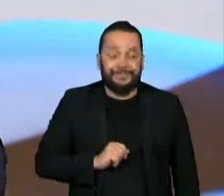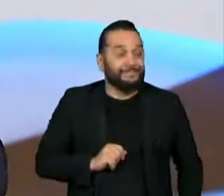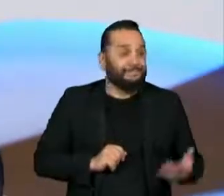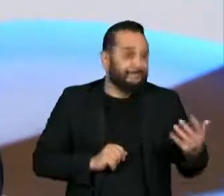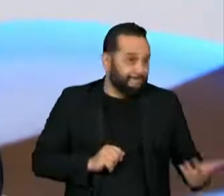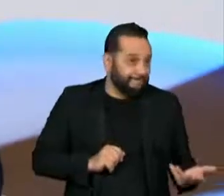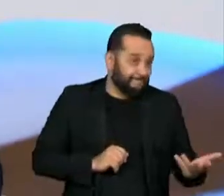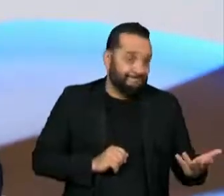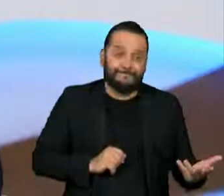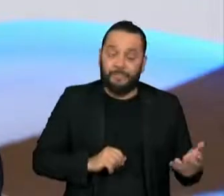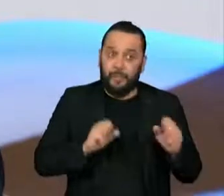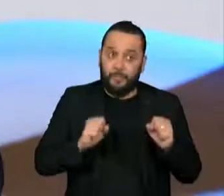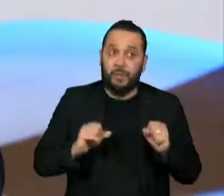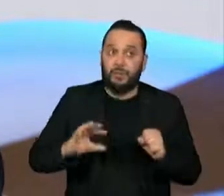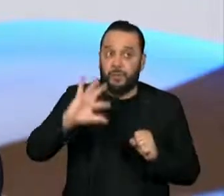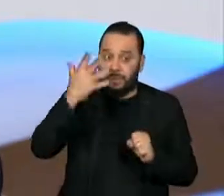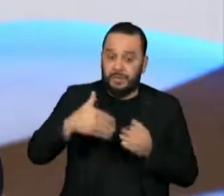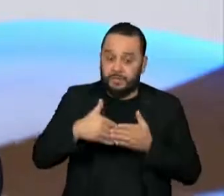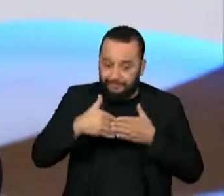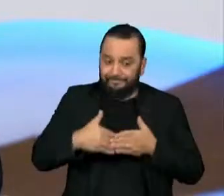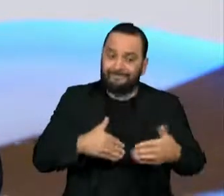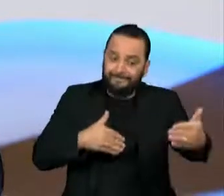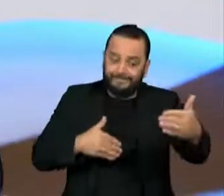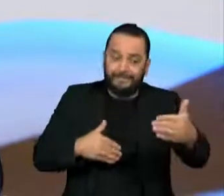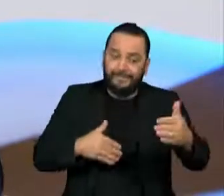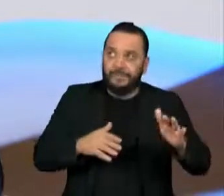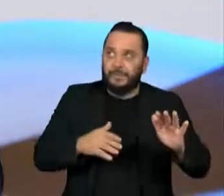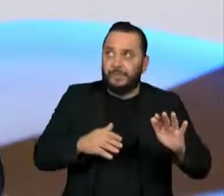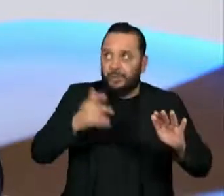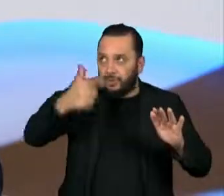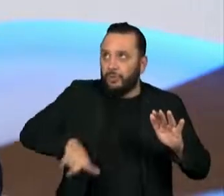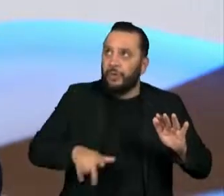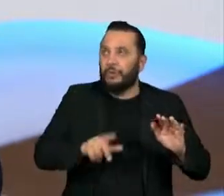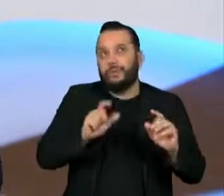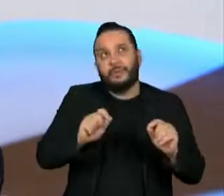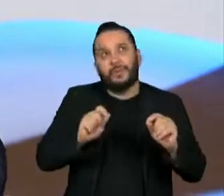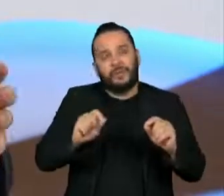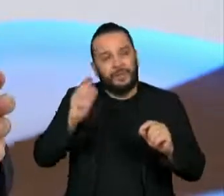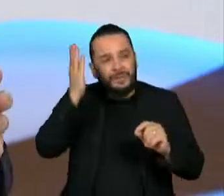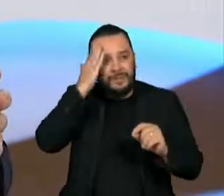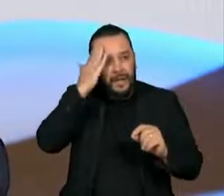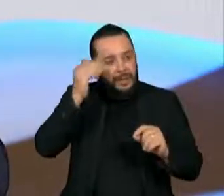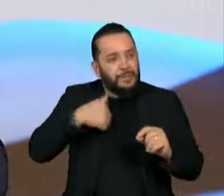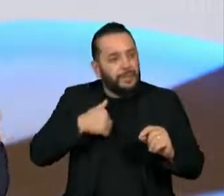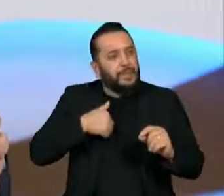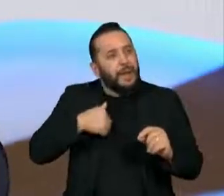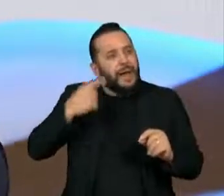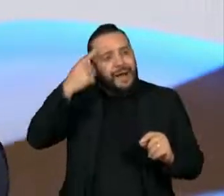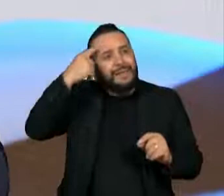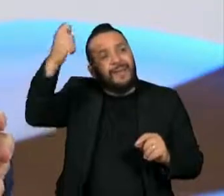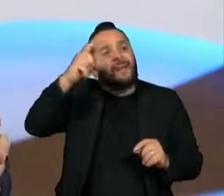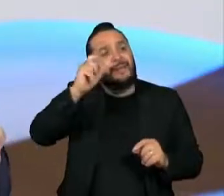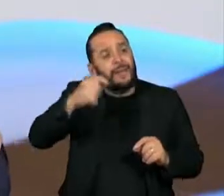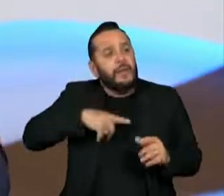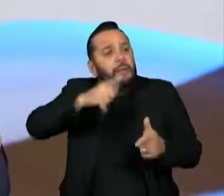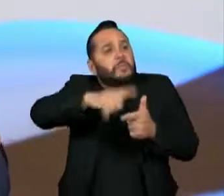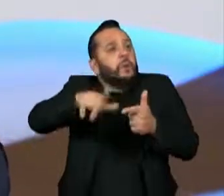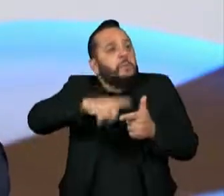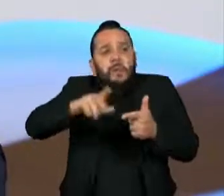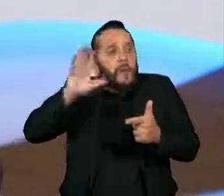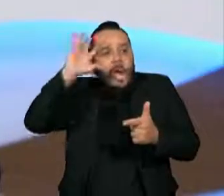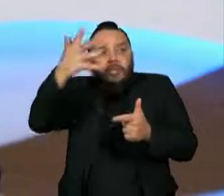para antecipar algo que talvez vai surgir de novo, eu vejo com enorme preocupação essa inflação constitucional, essa ideia de que problemas têm que ser